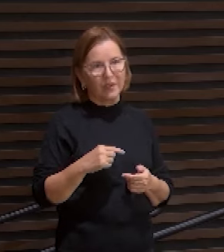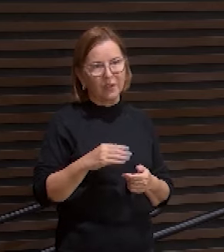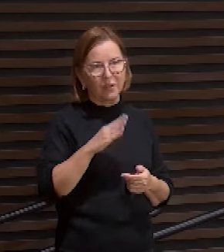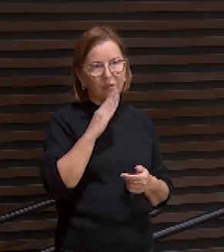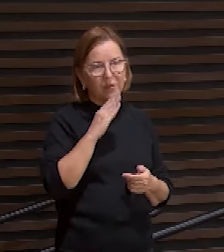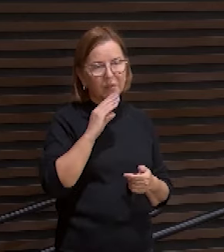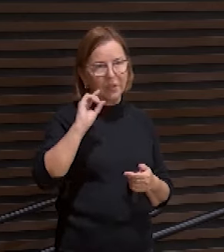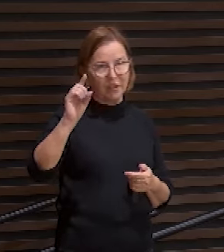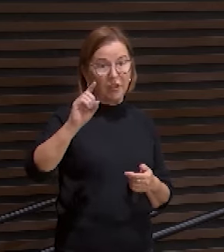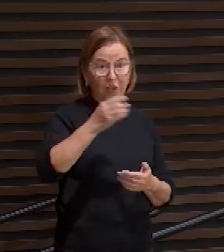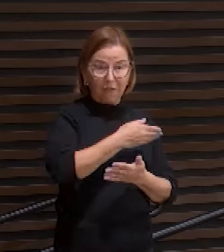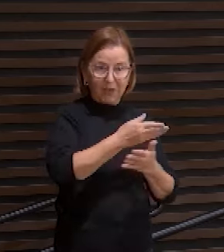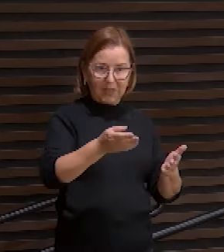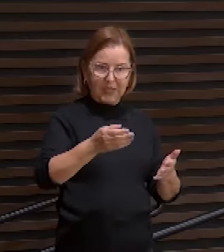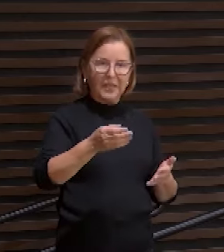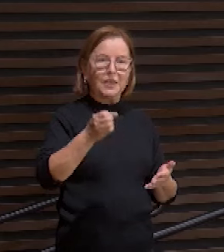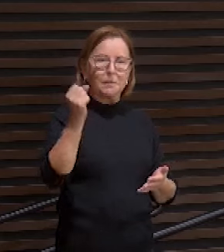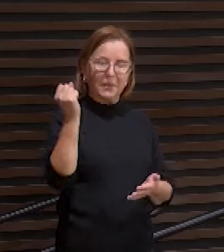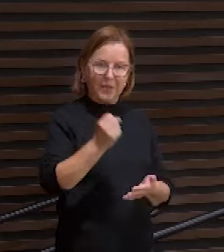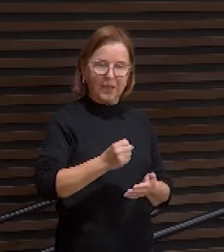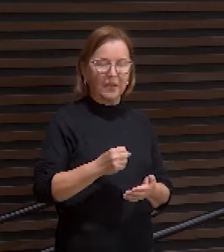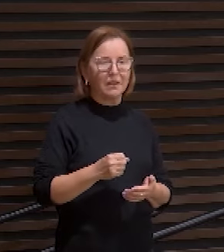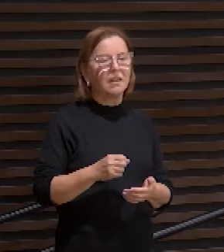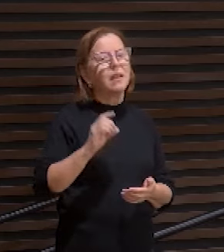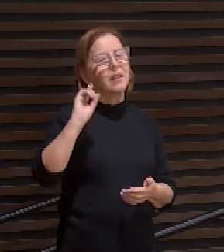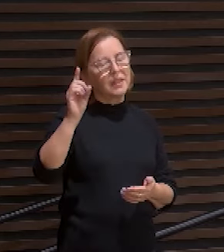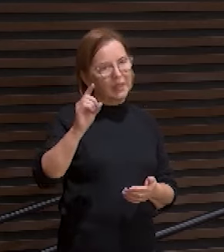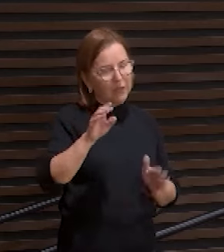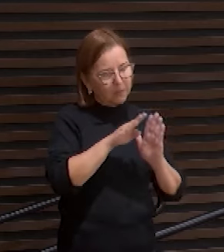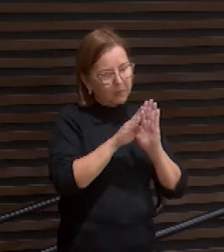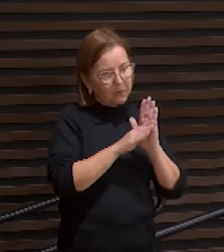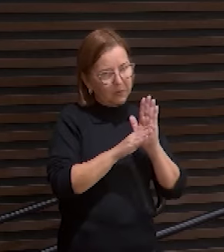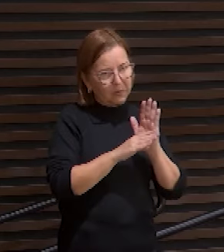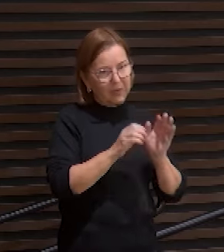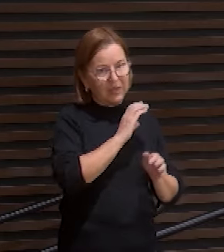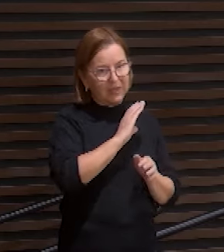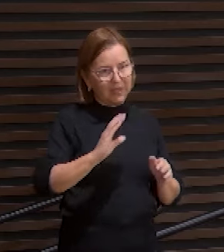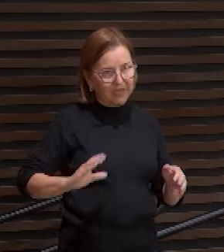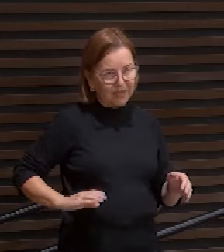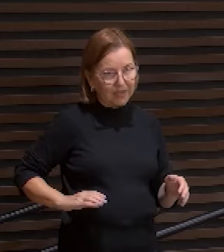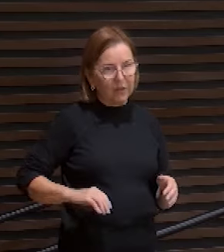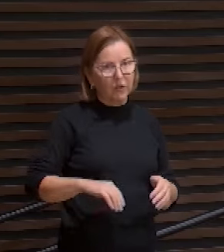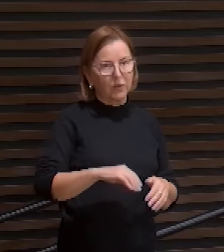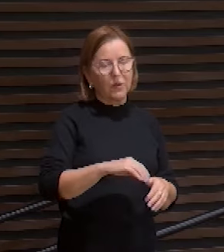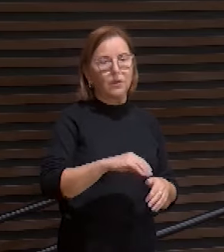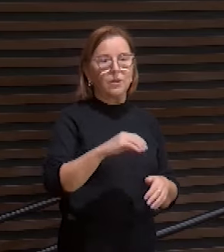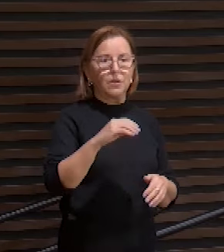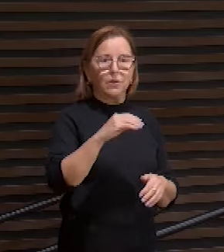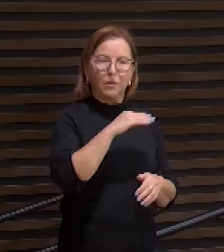sim Deus determinou na eternidade que ele seria morto mas vocês mataram porque vocês quiseram